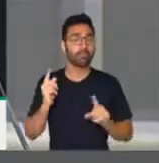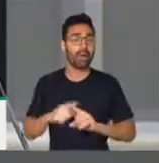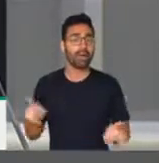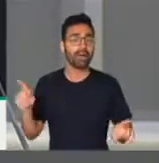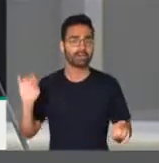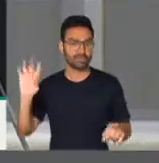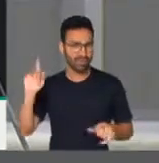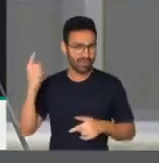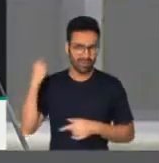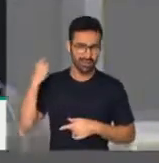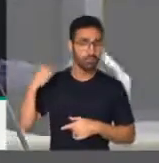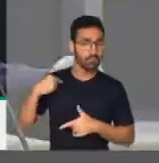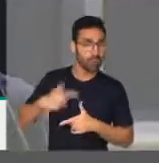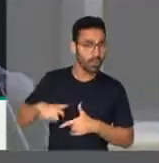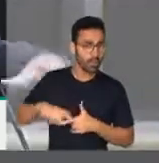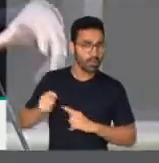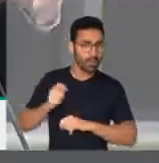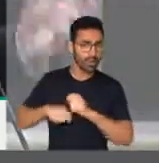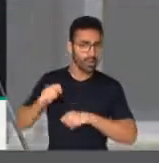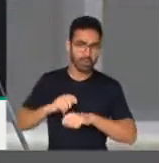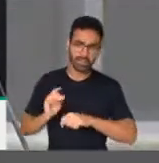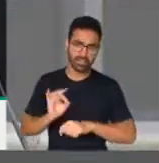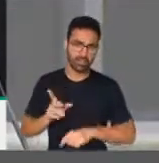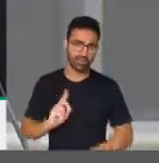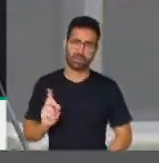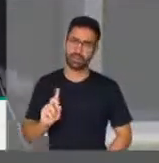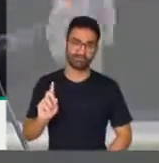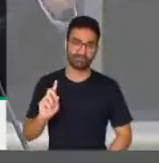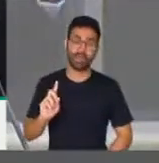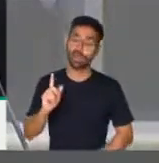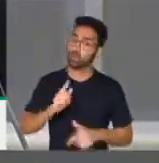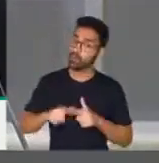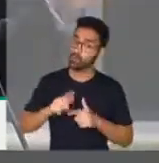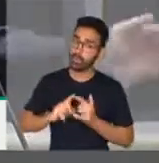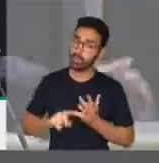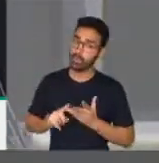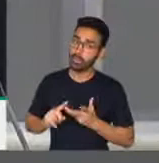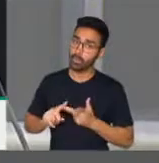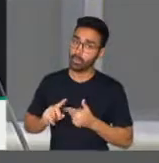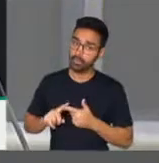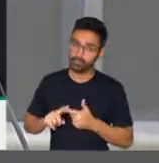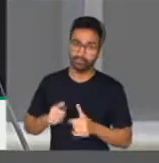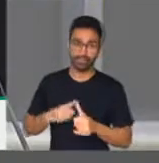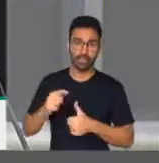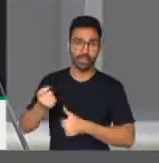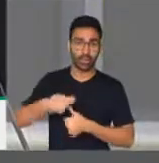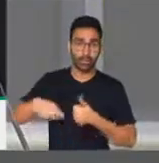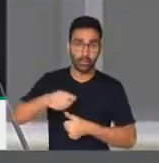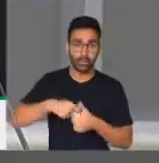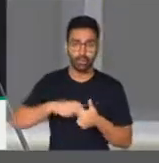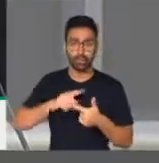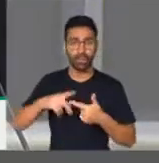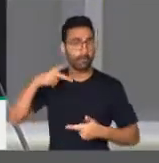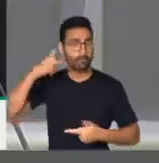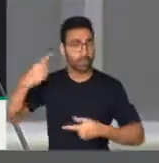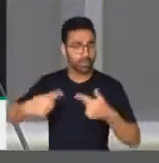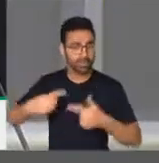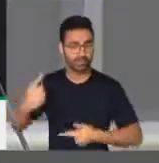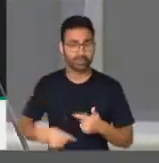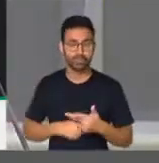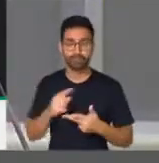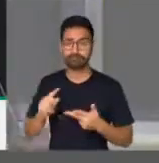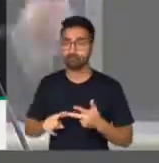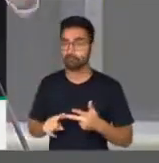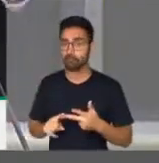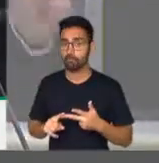econômica, é uma crise multifacetada, uma crise econômica, uma crise política, uma